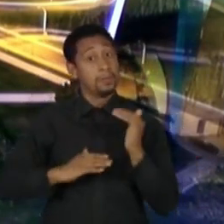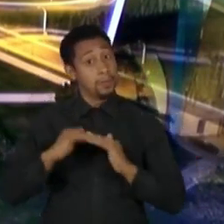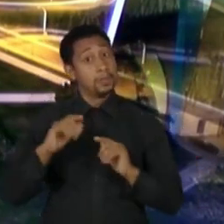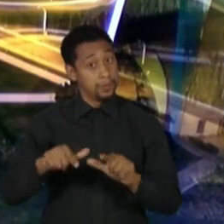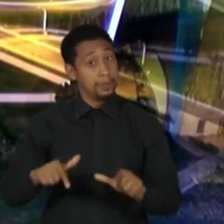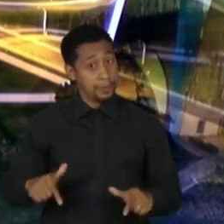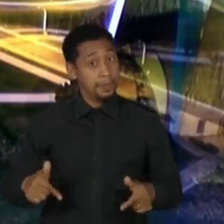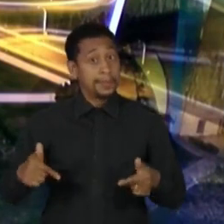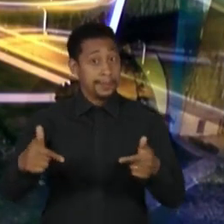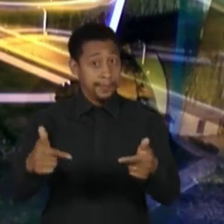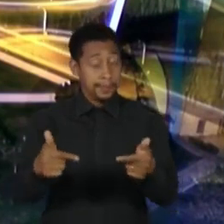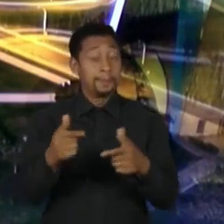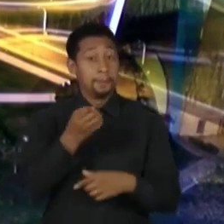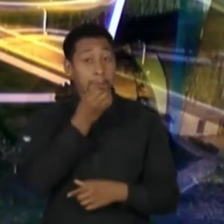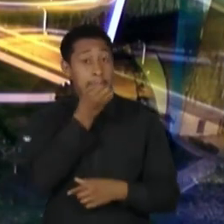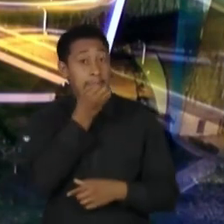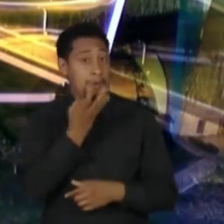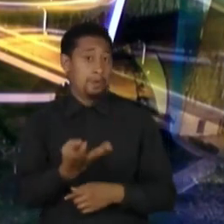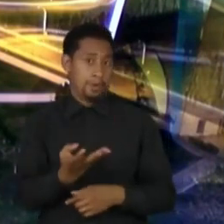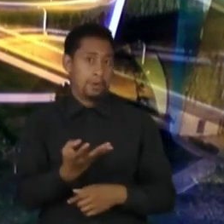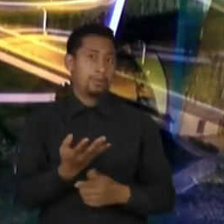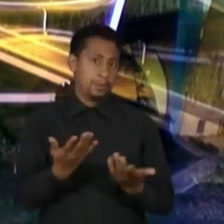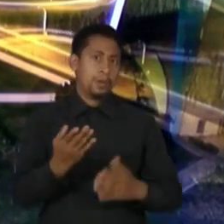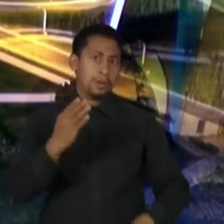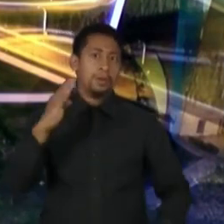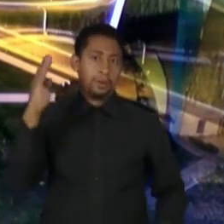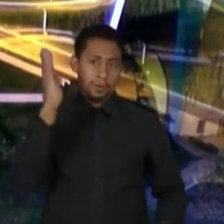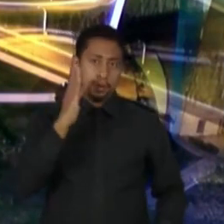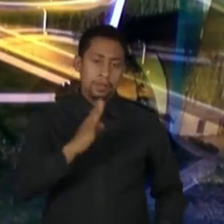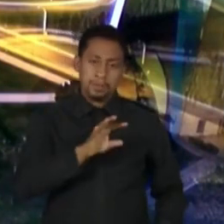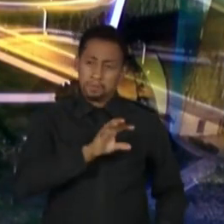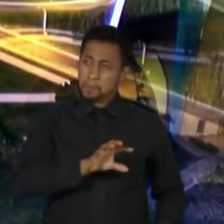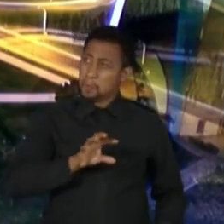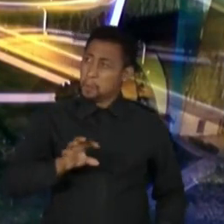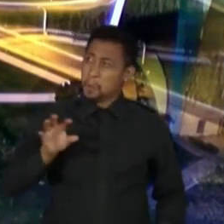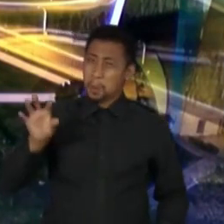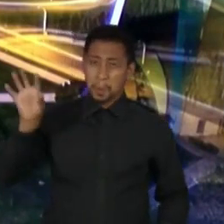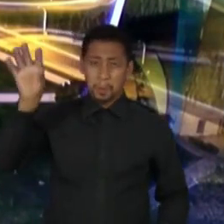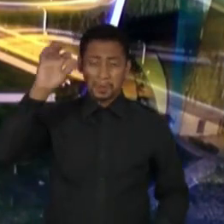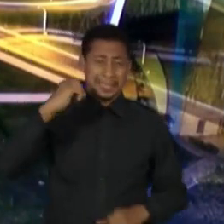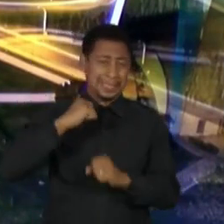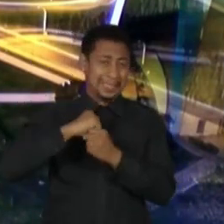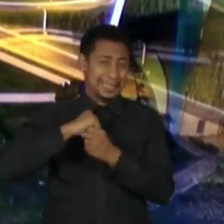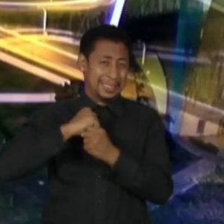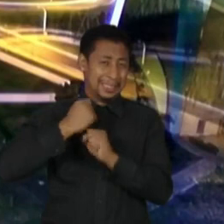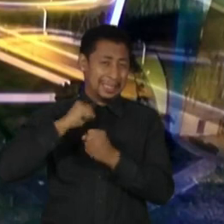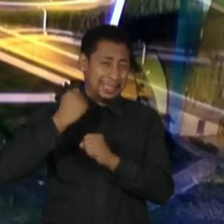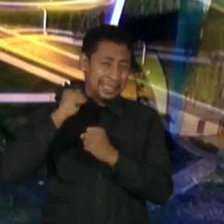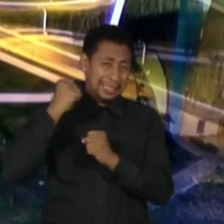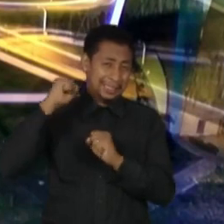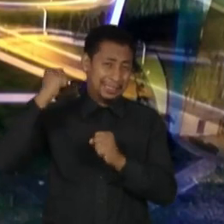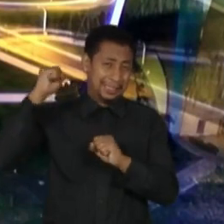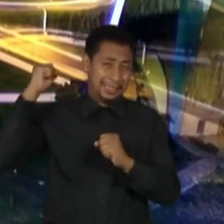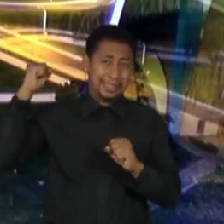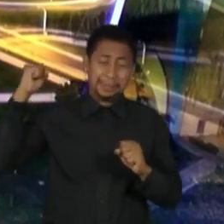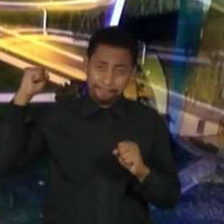exatamente por causa dessa estrutura que se firmou com uma quase